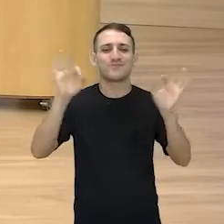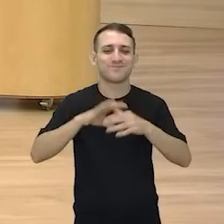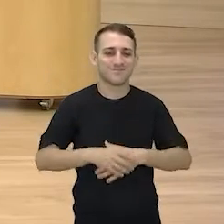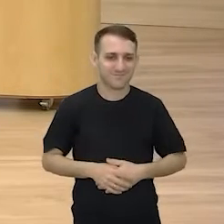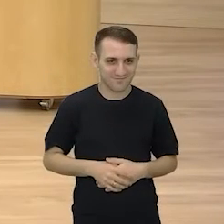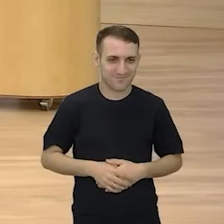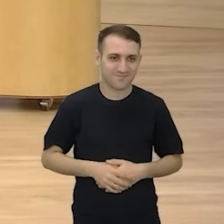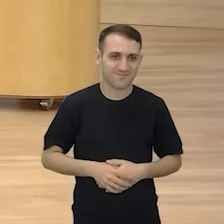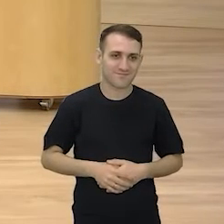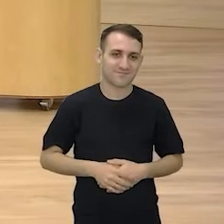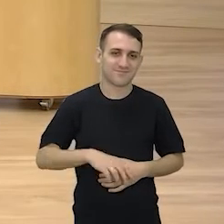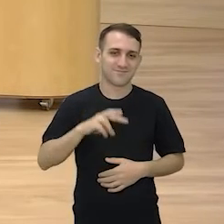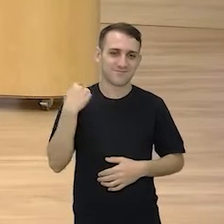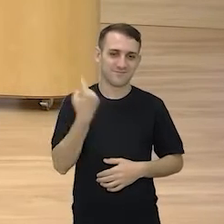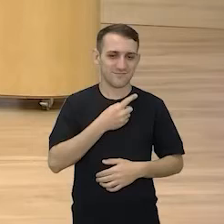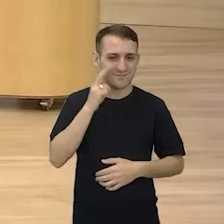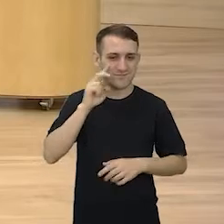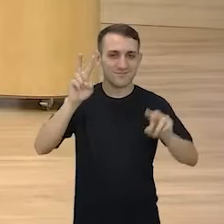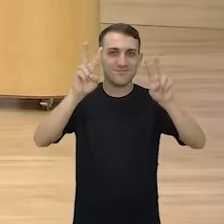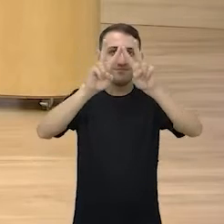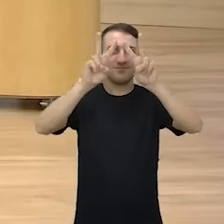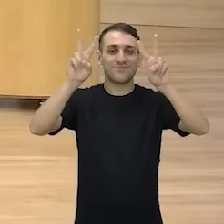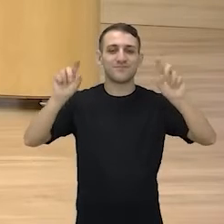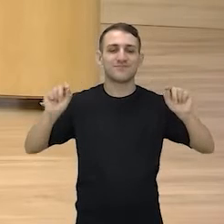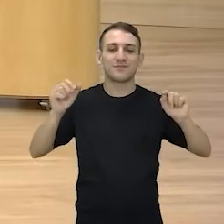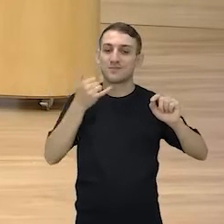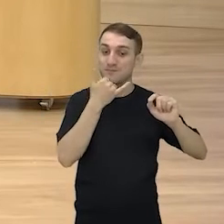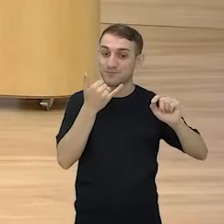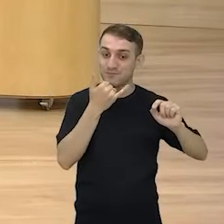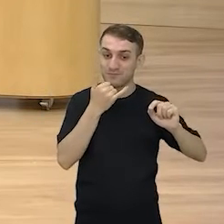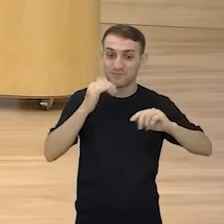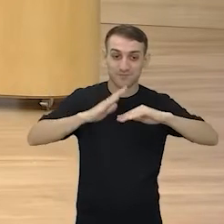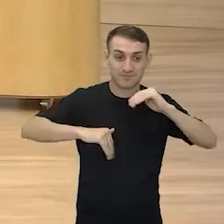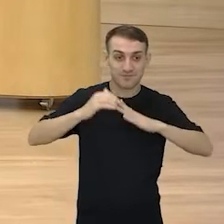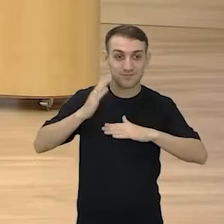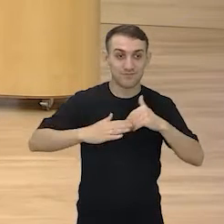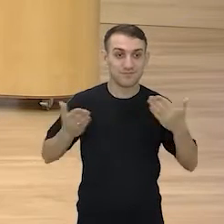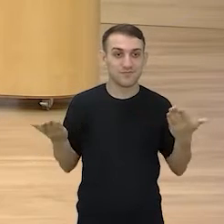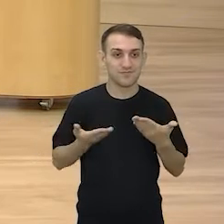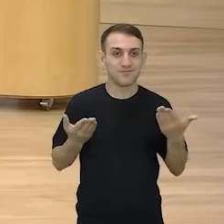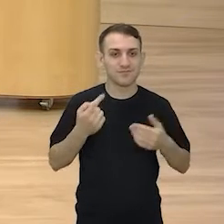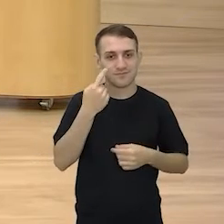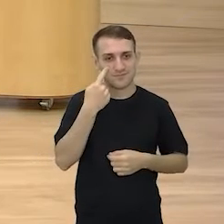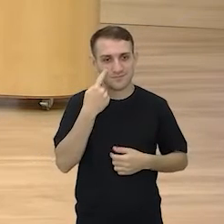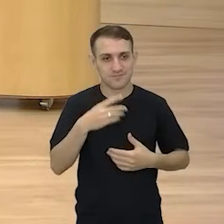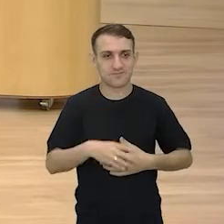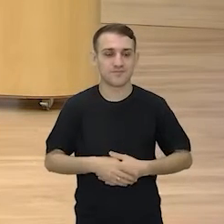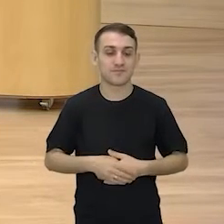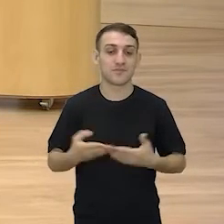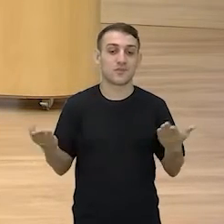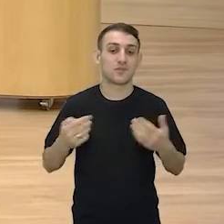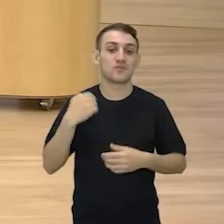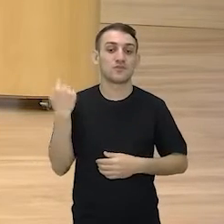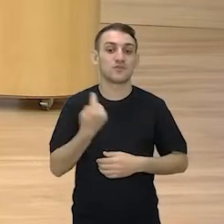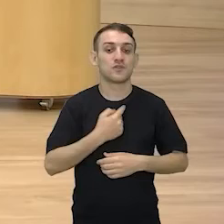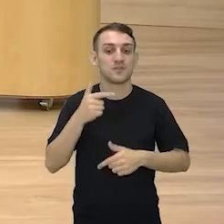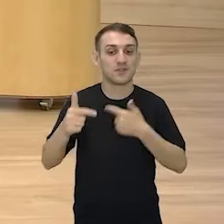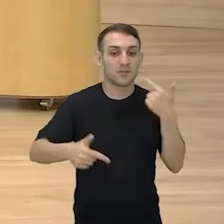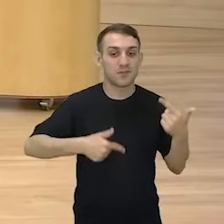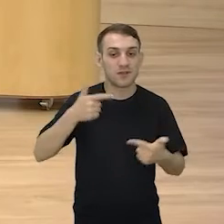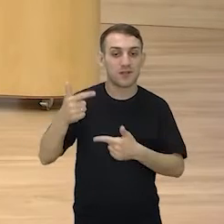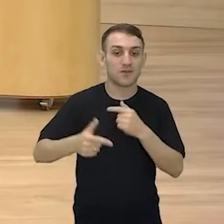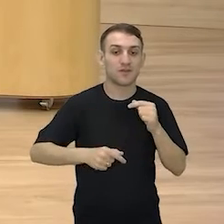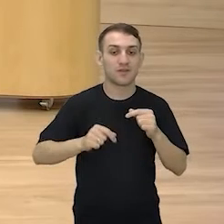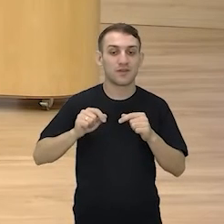Vamos lá, então. Vamos ver qual é o título. O título, não, perdão. Então, habilidade de hoje. Olha lá, professora Juliana. Hoje a gente vai trabalhar a